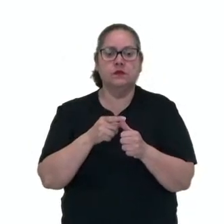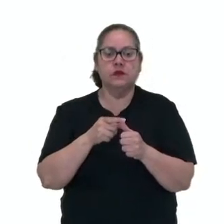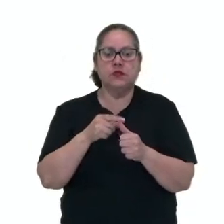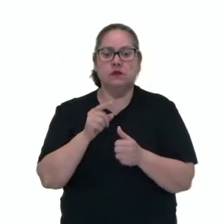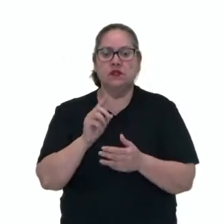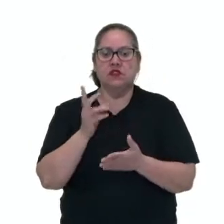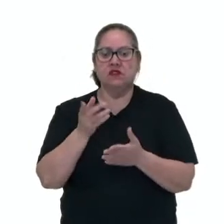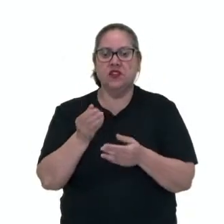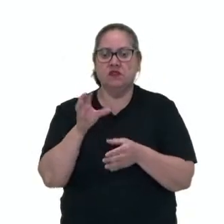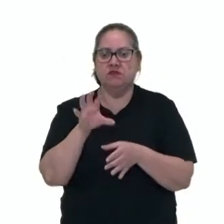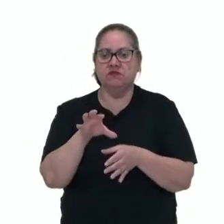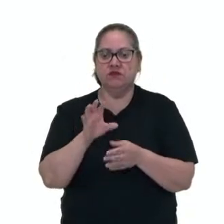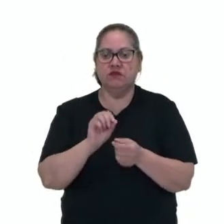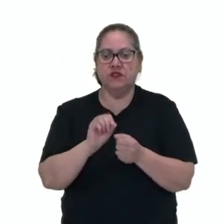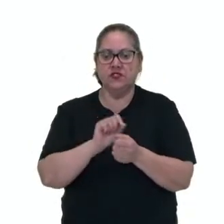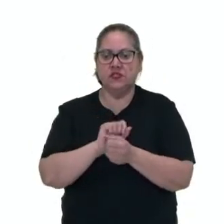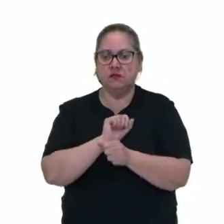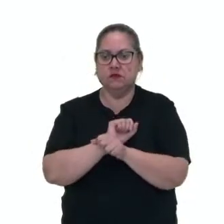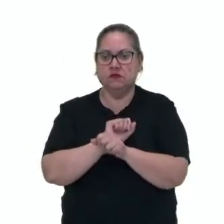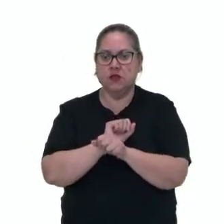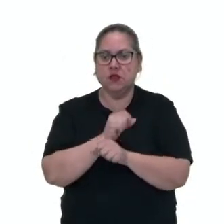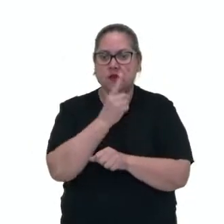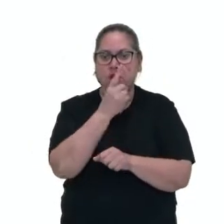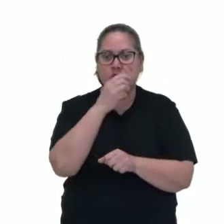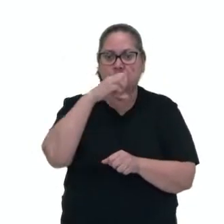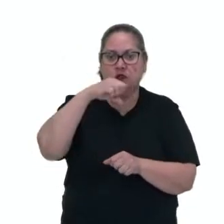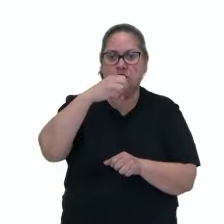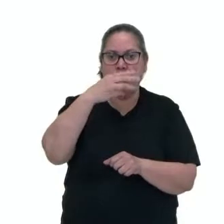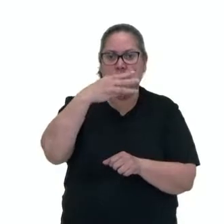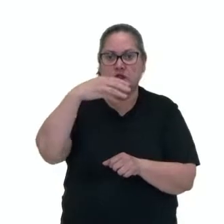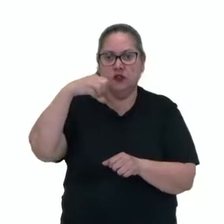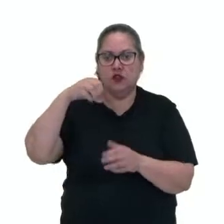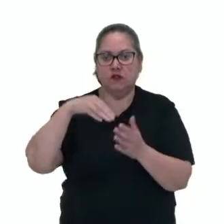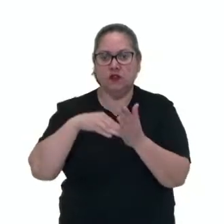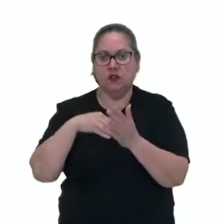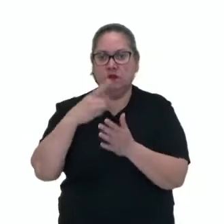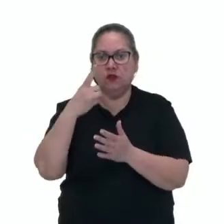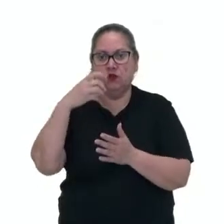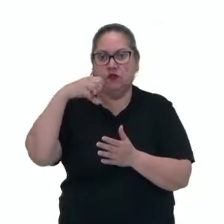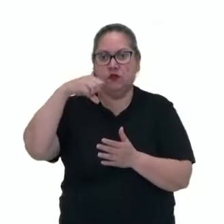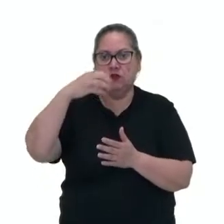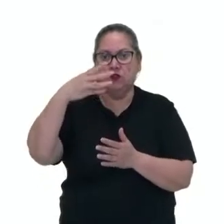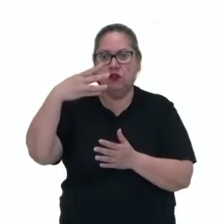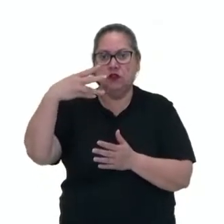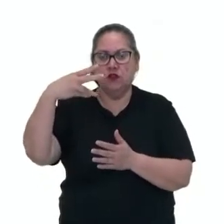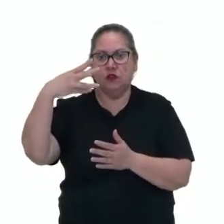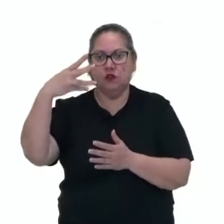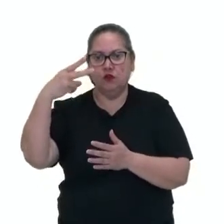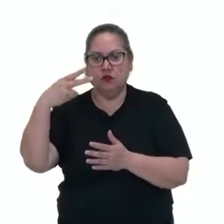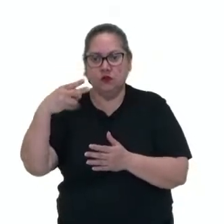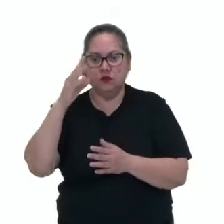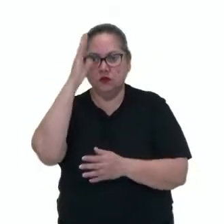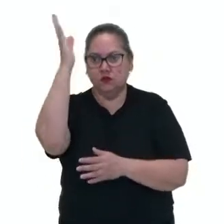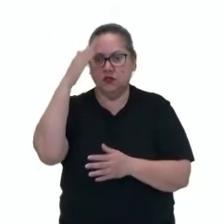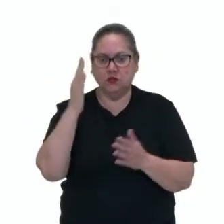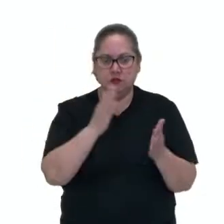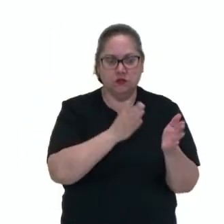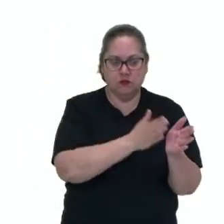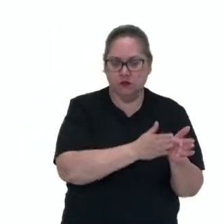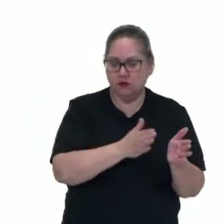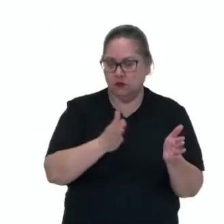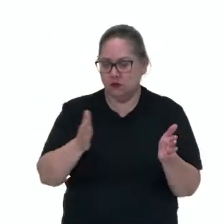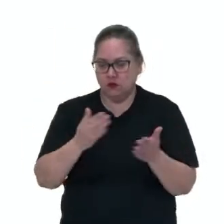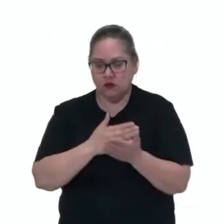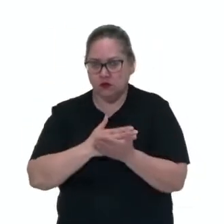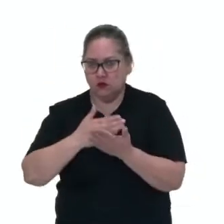neutralidade de 1939 a 1942. O Brasil, nesse período em que estava